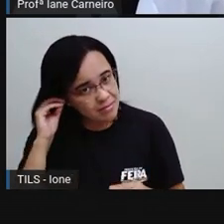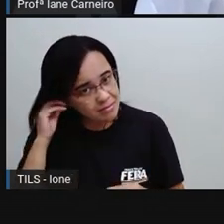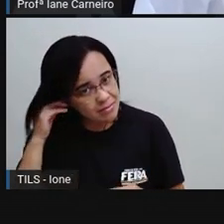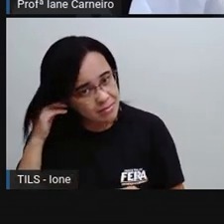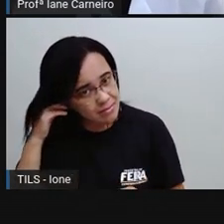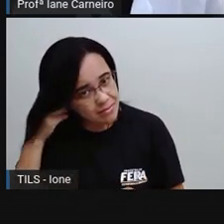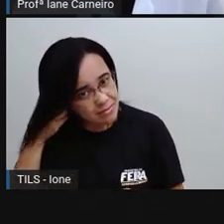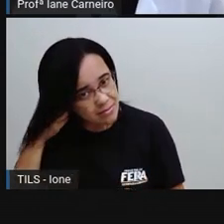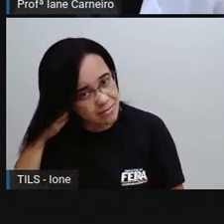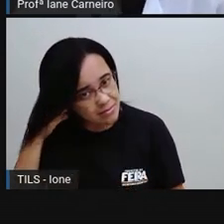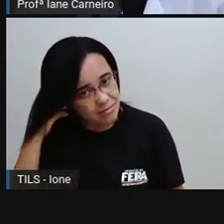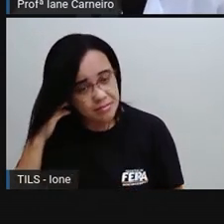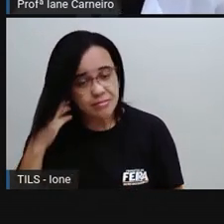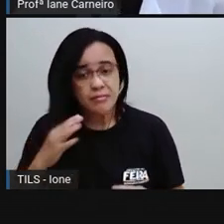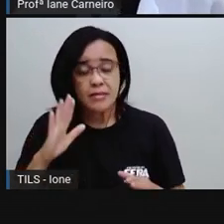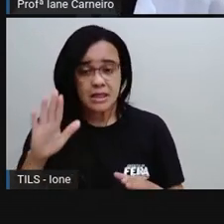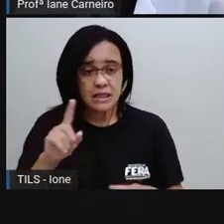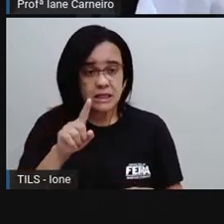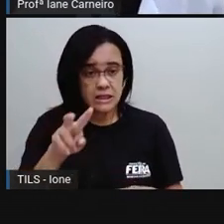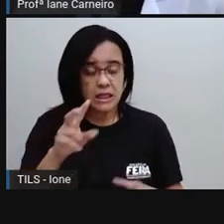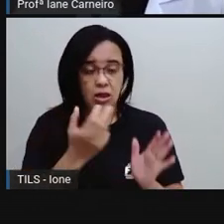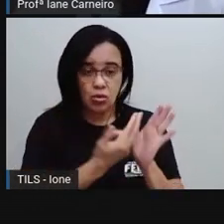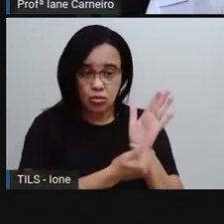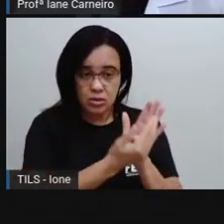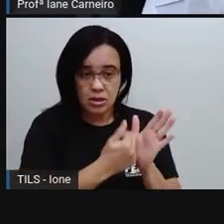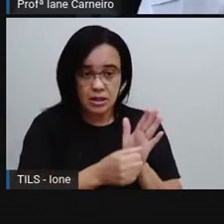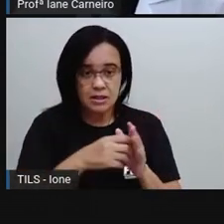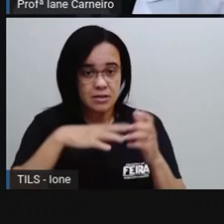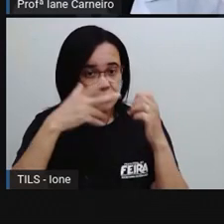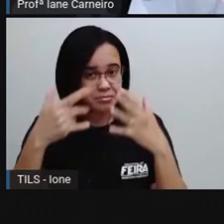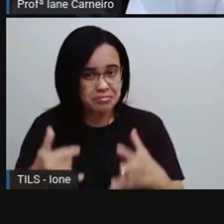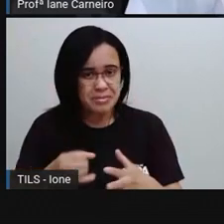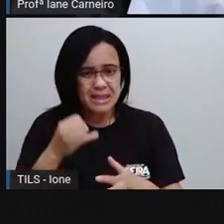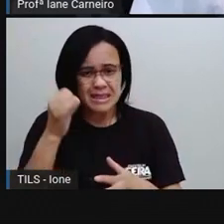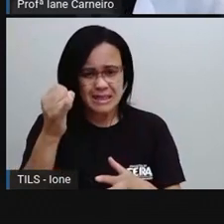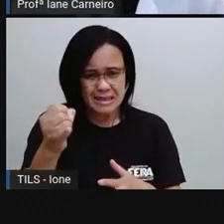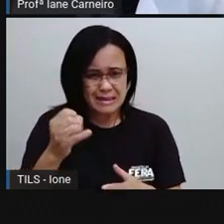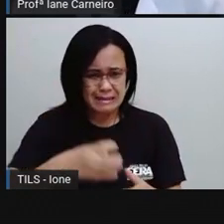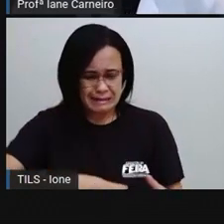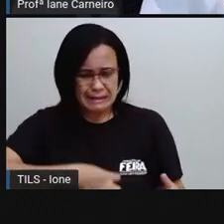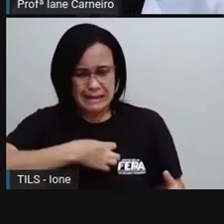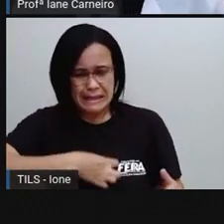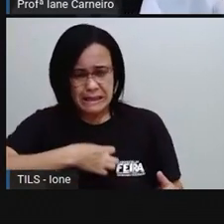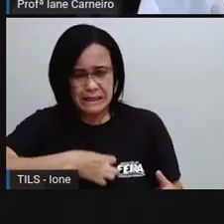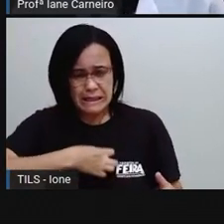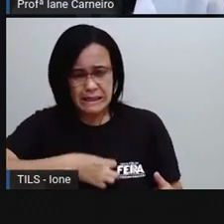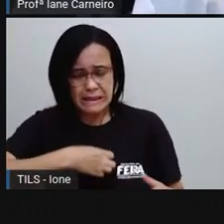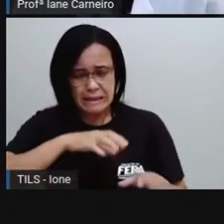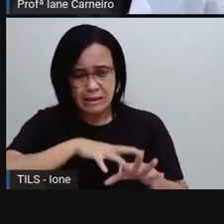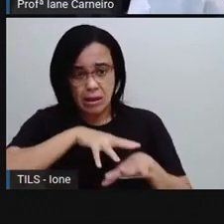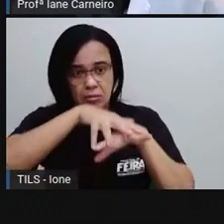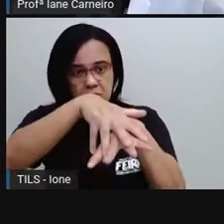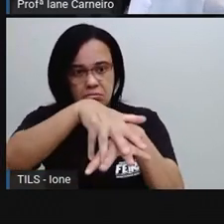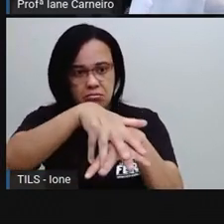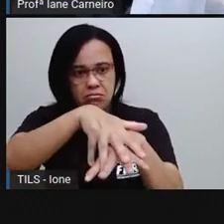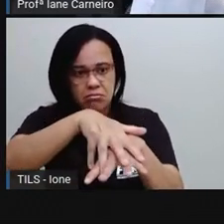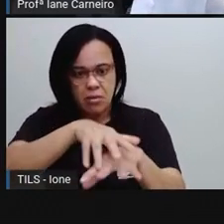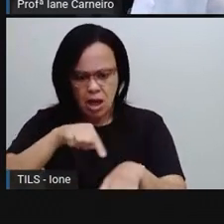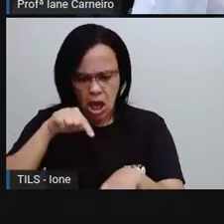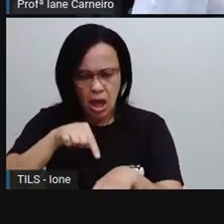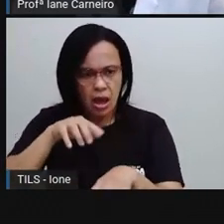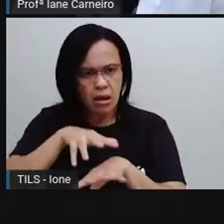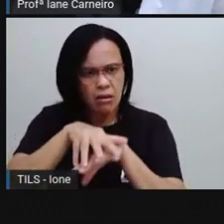magoamos as pessoas e a nós mesmos, tá certo? Então, por isso que a gente precisa agir com muita